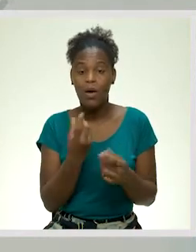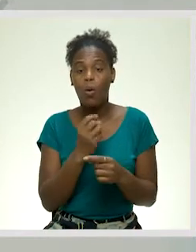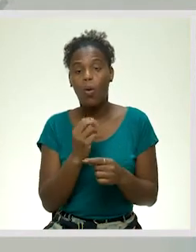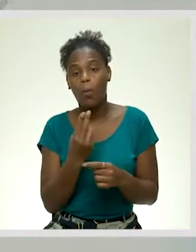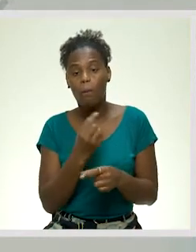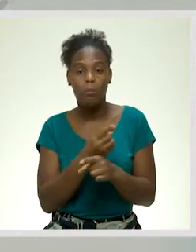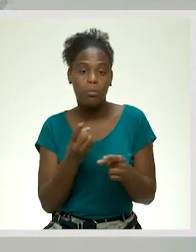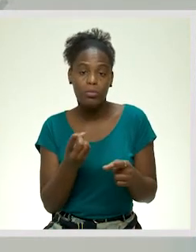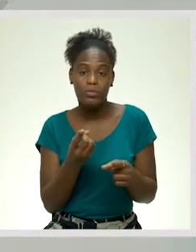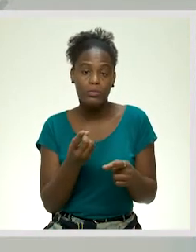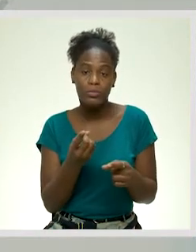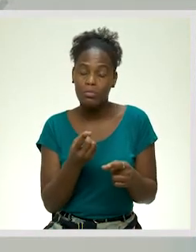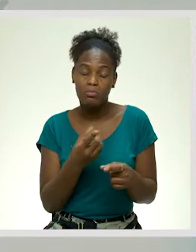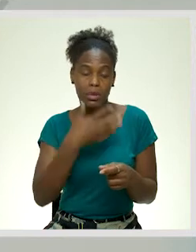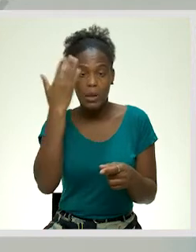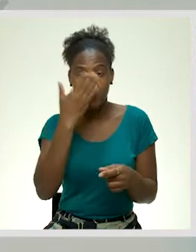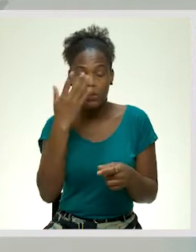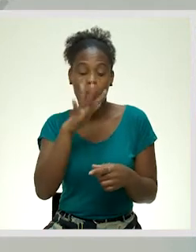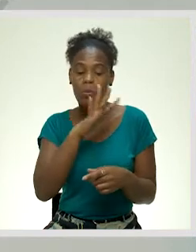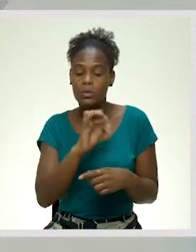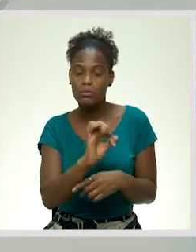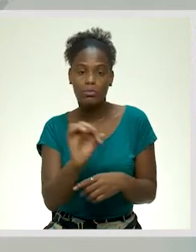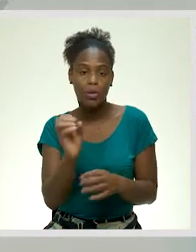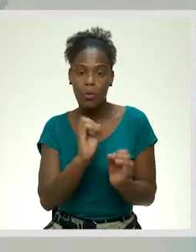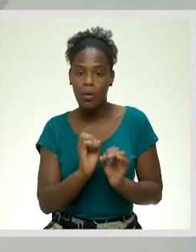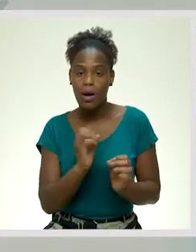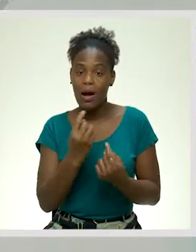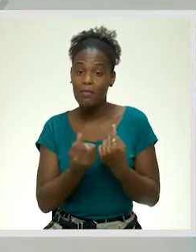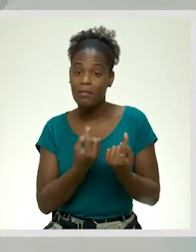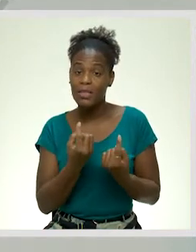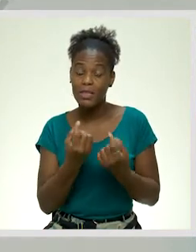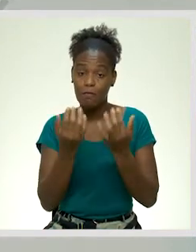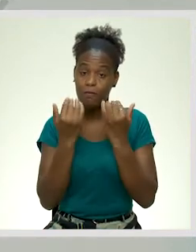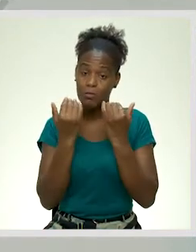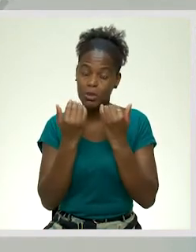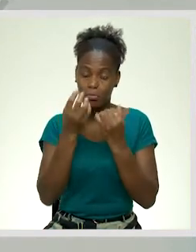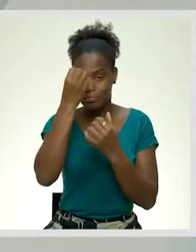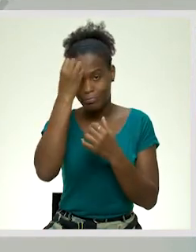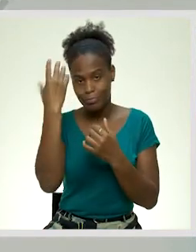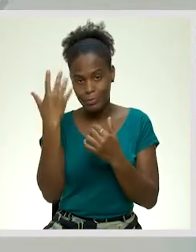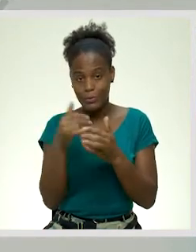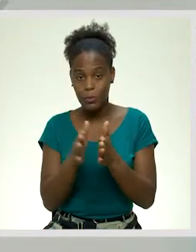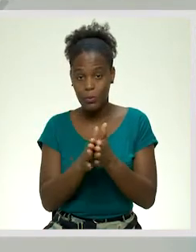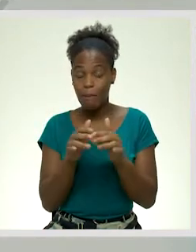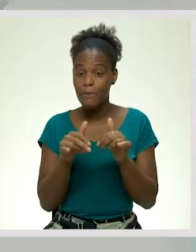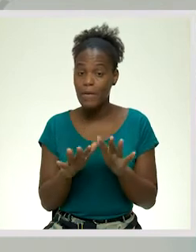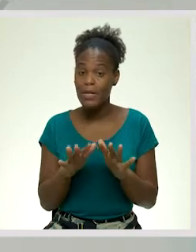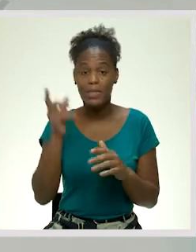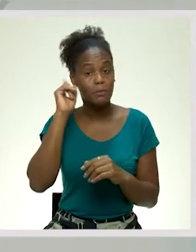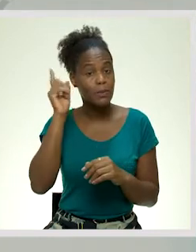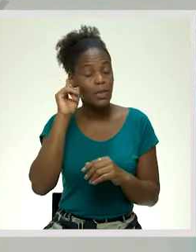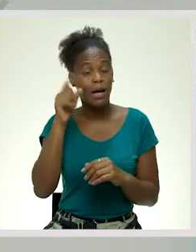está, digamos assim, o corrente no dia a dia. Claro, às vezes passam essas informações todas. Mas é importante